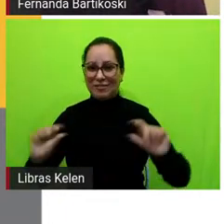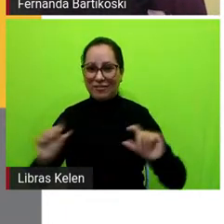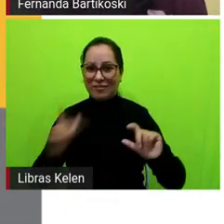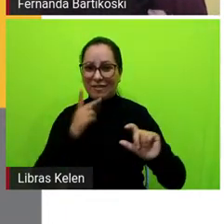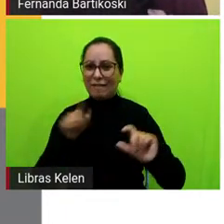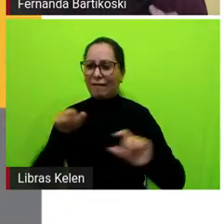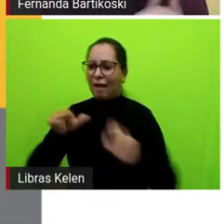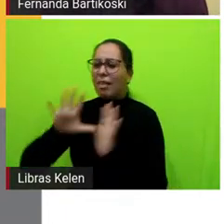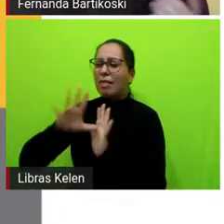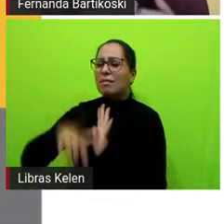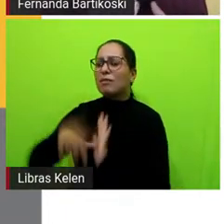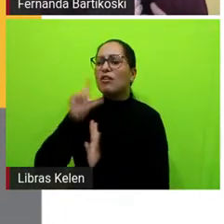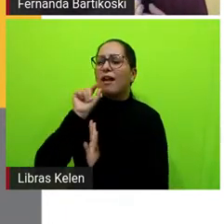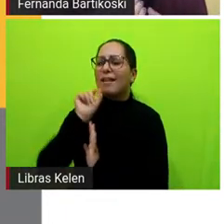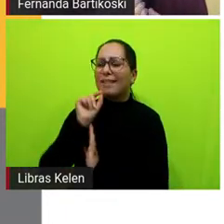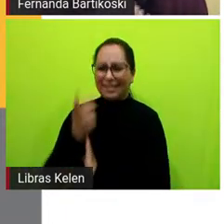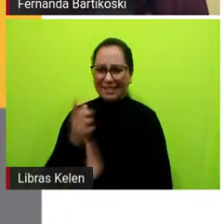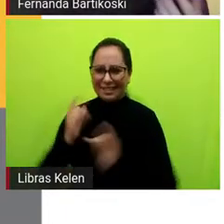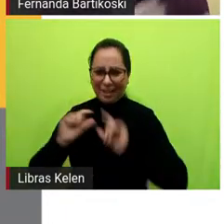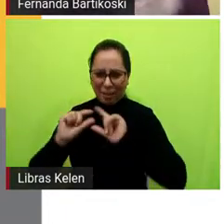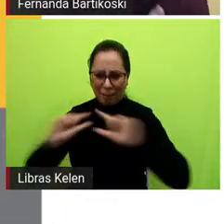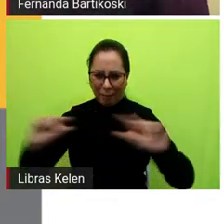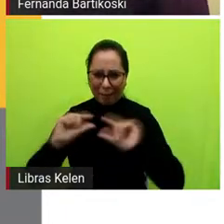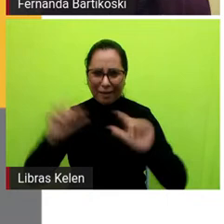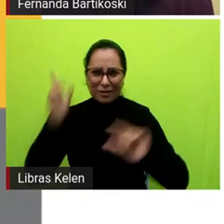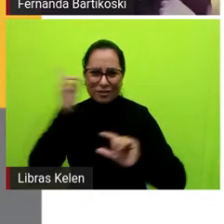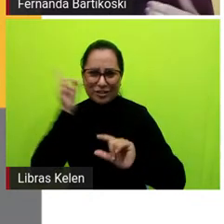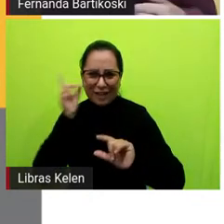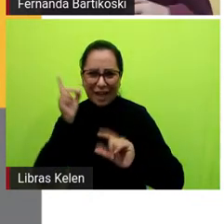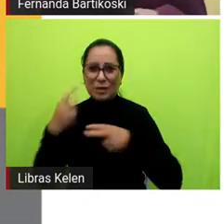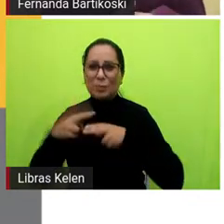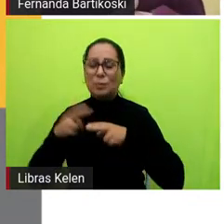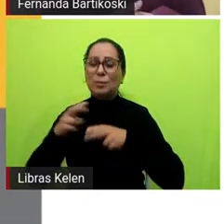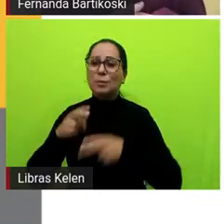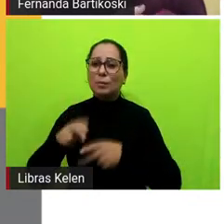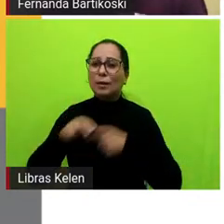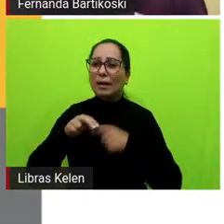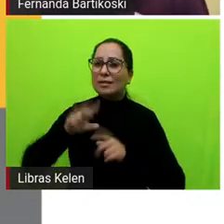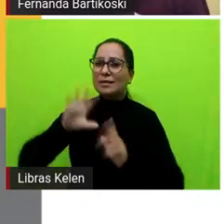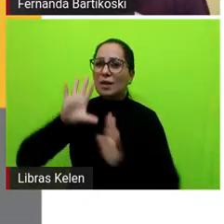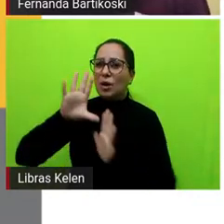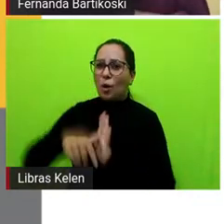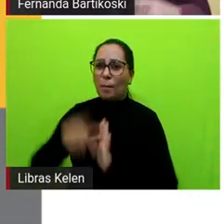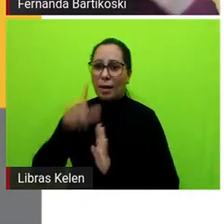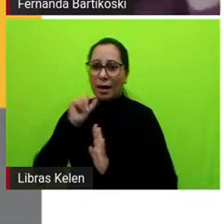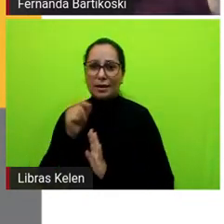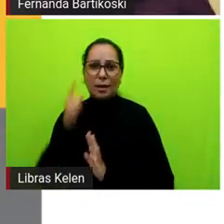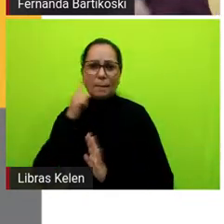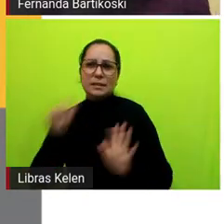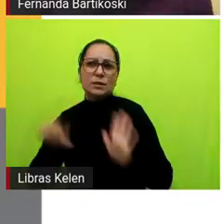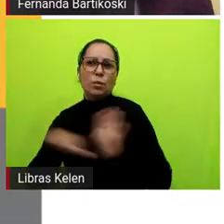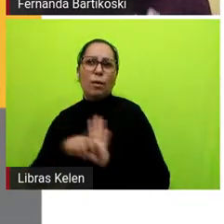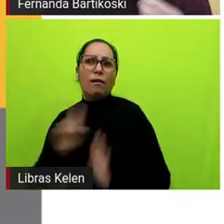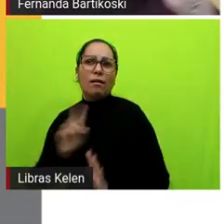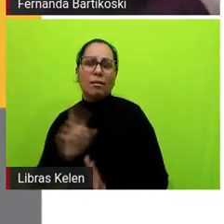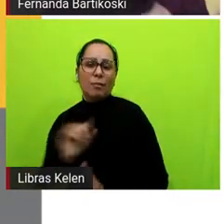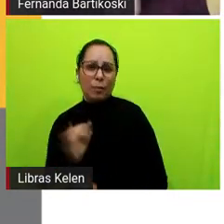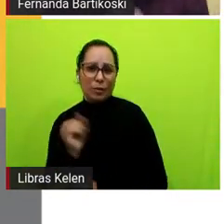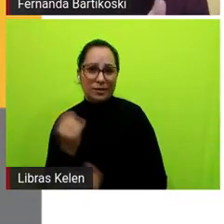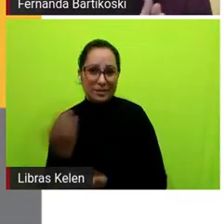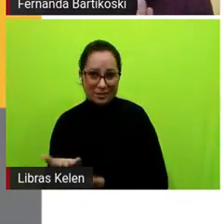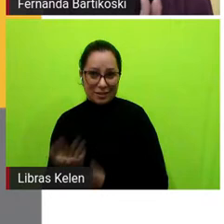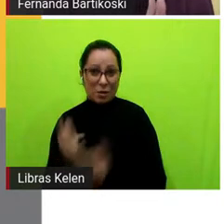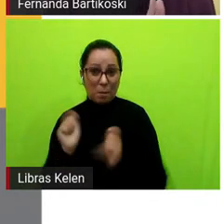de galinhas teoricamente roubar uma galinha não seria um crime tão importante então a gente pode fazer essa